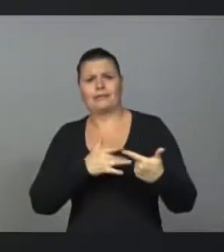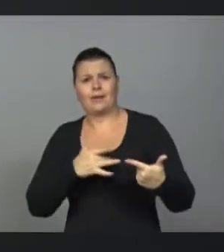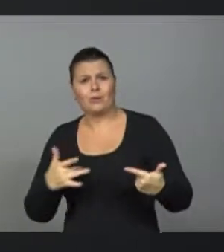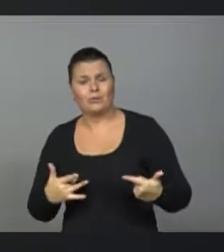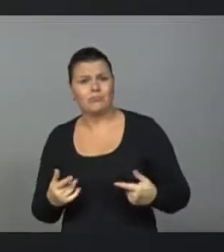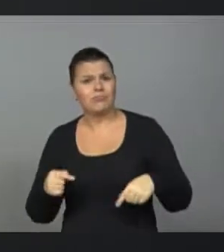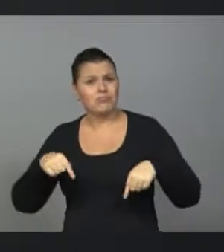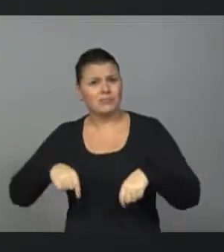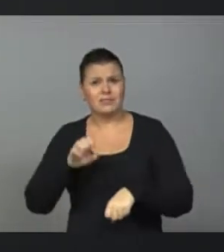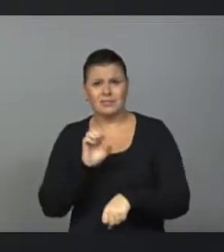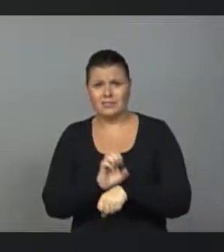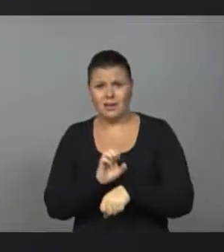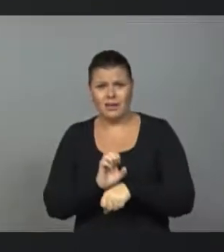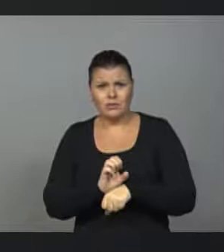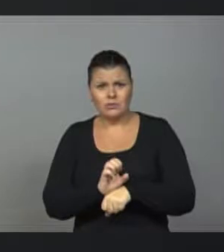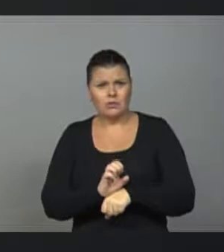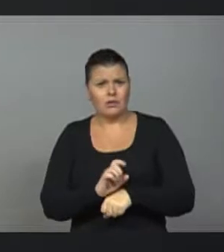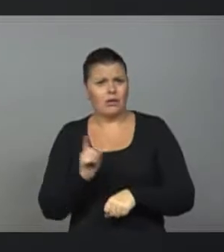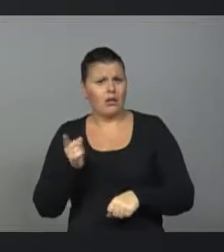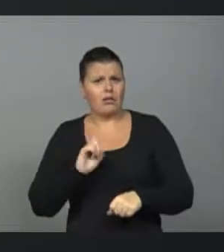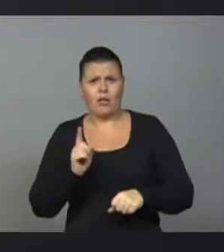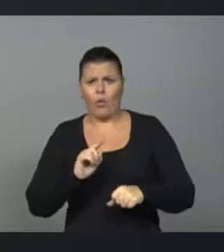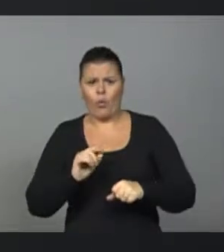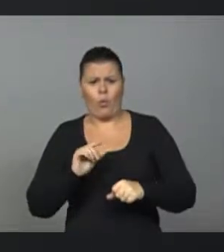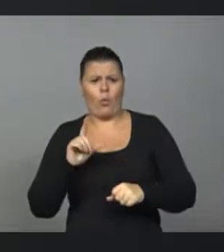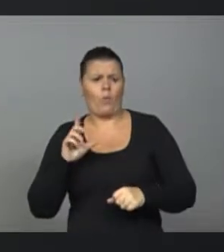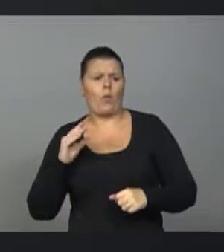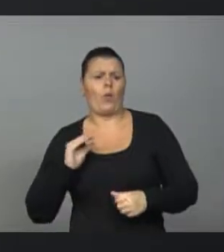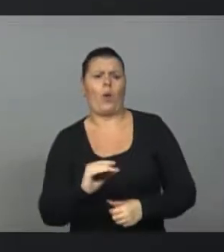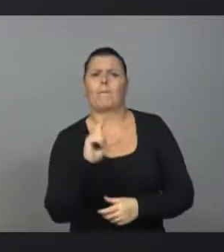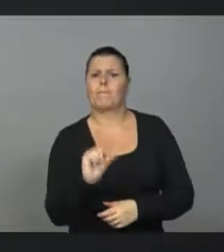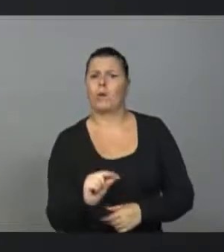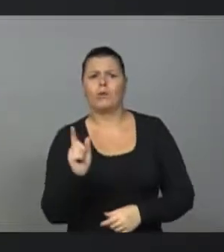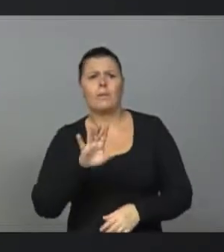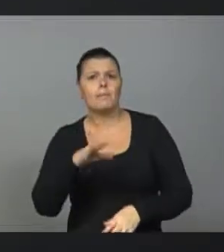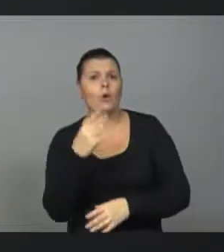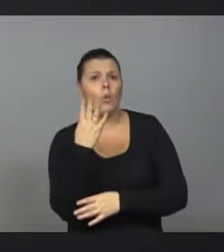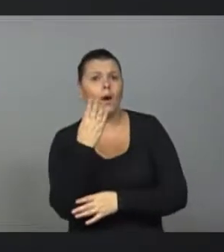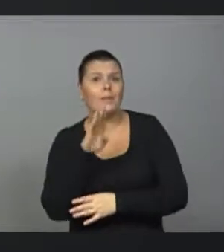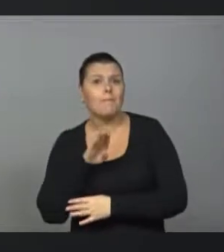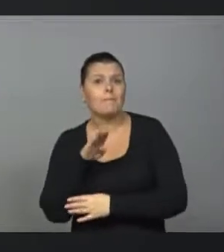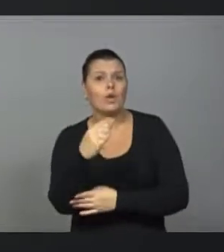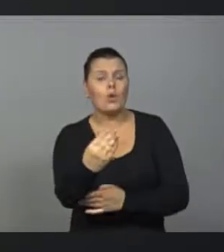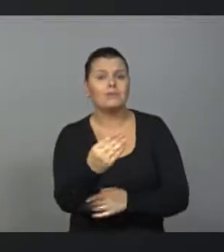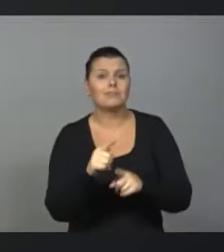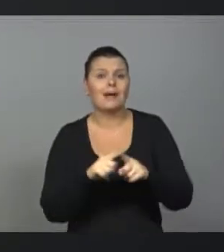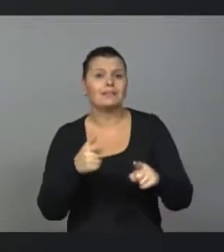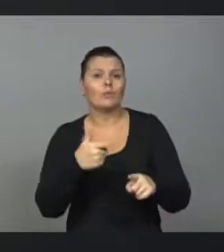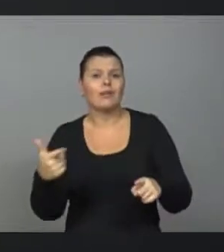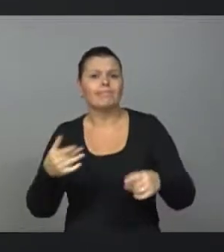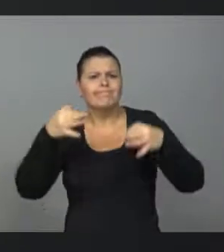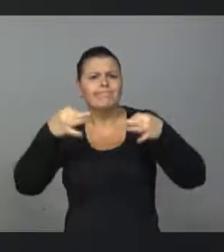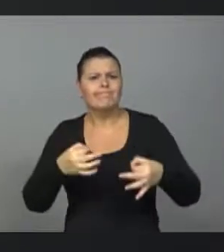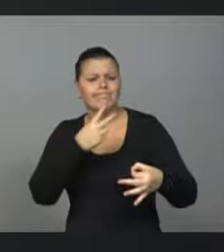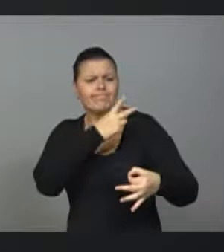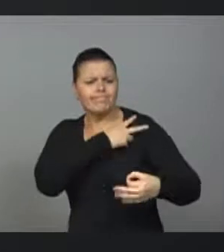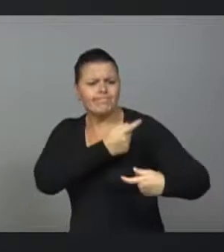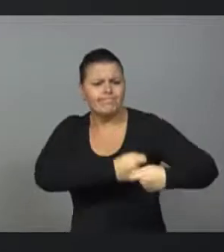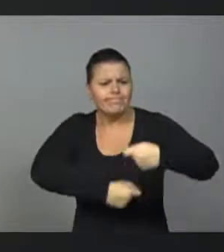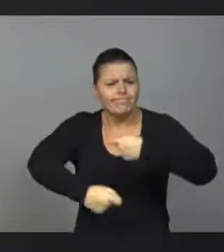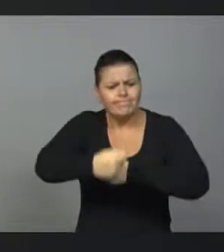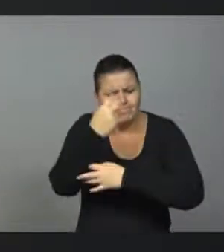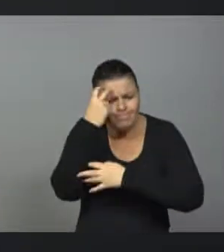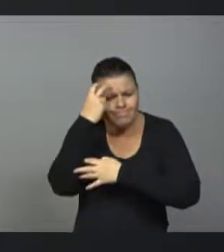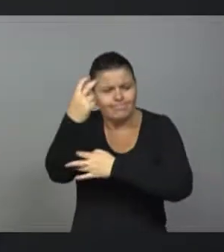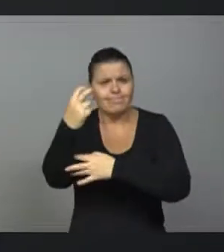Estado não coloca poucos recursos em saúde, coloca cerca de 4 bilhões de reais, mas não há gestão e não há inteligência. E quando não há